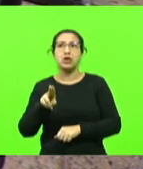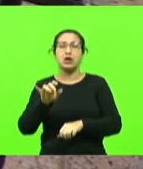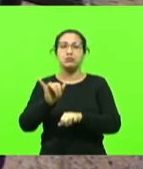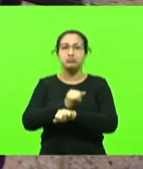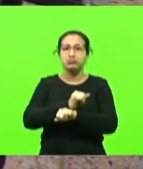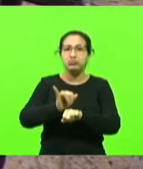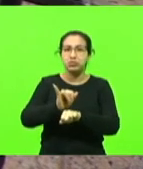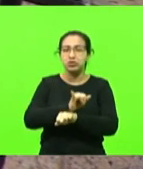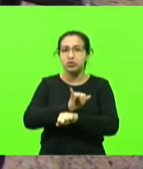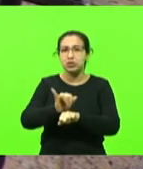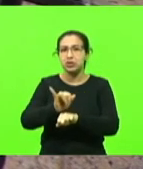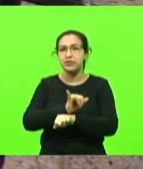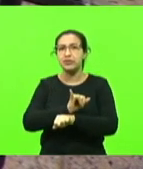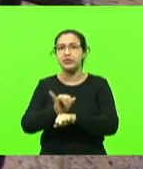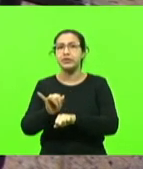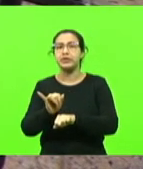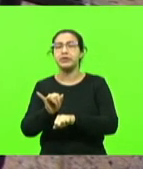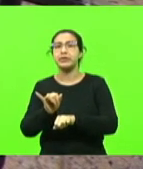mecanismos possíveis.